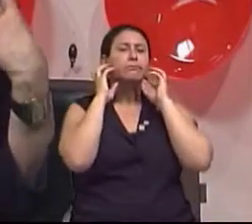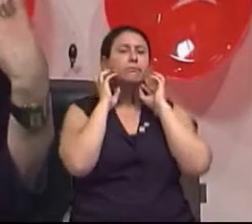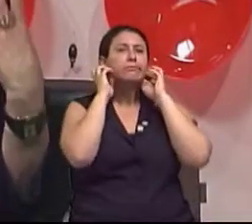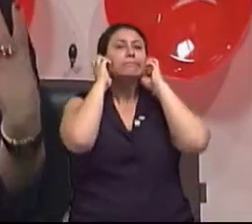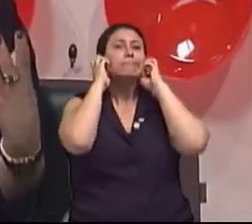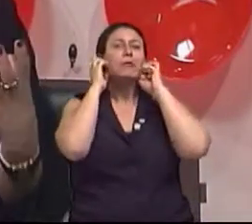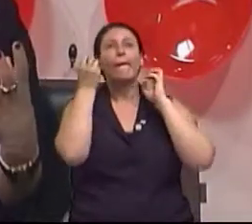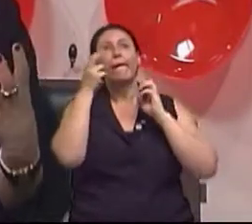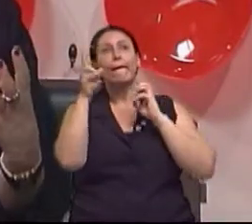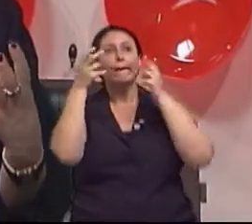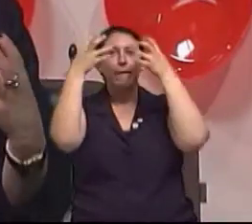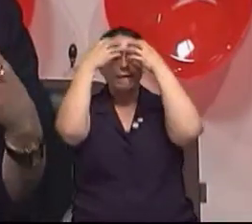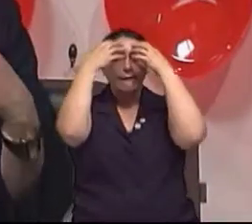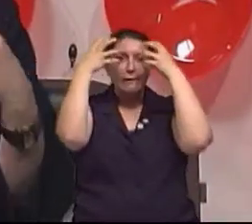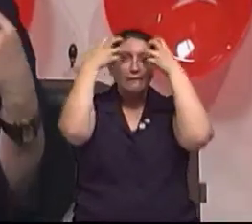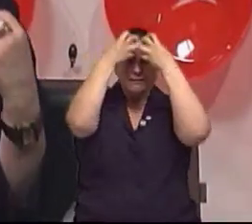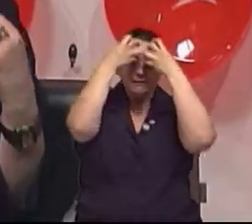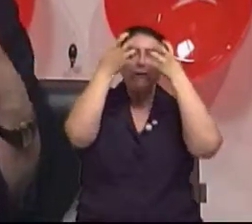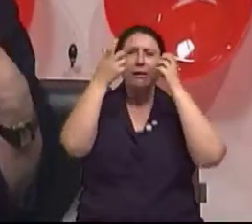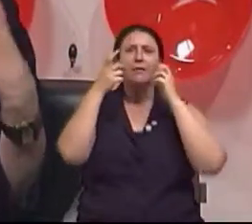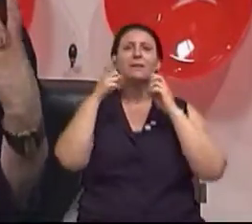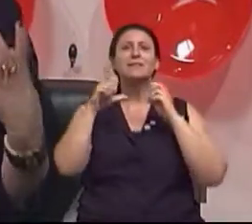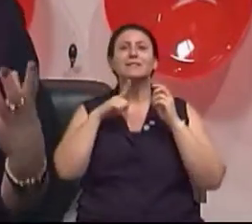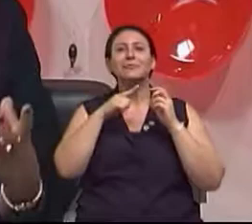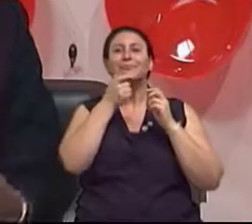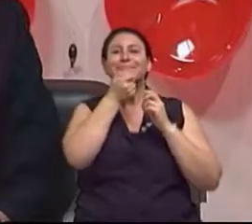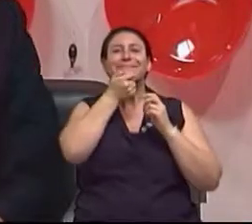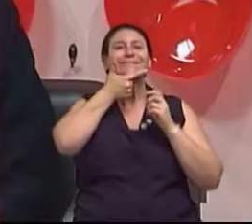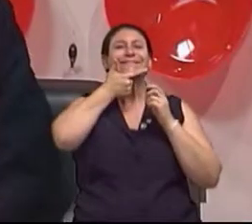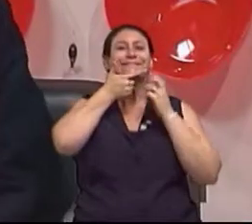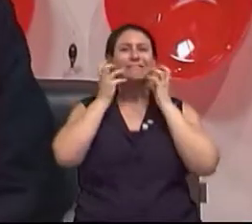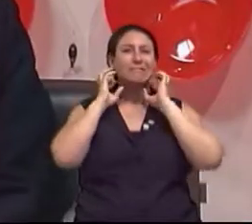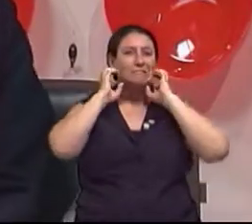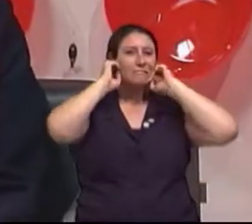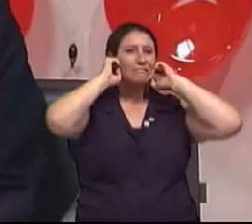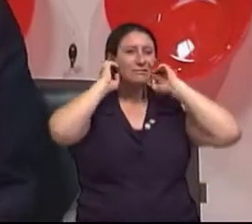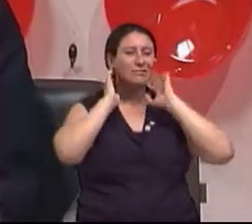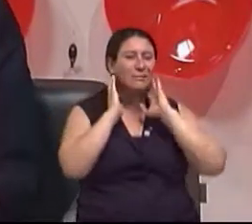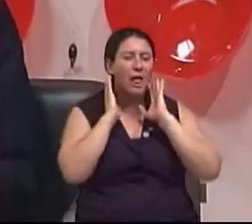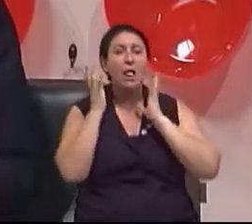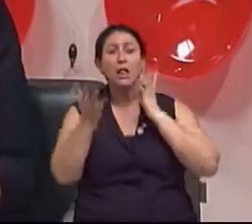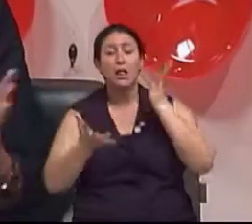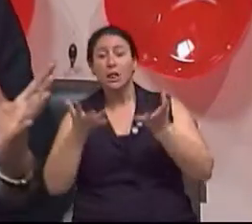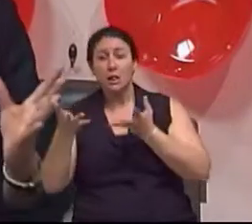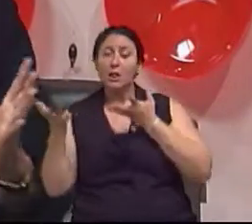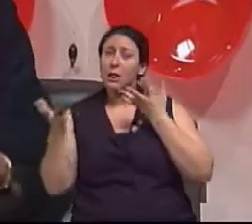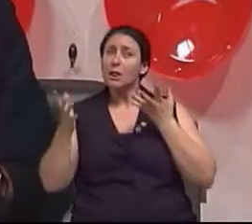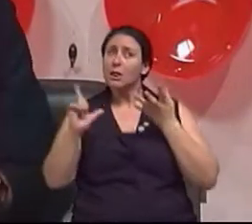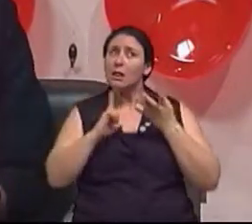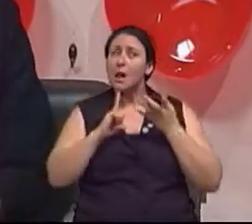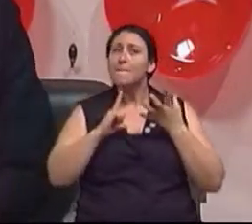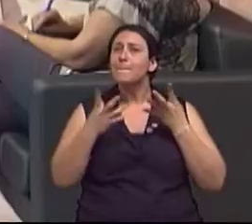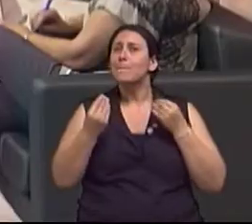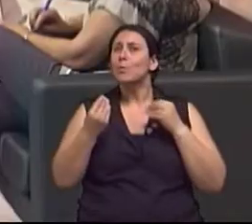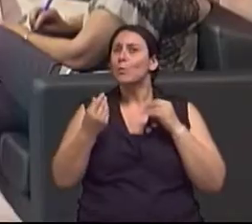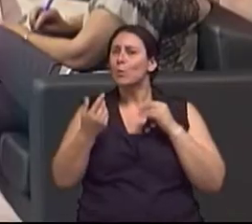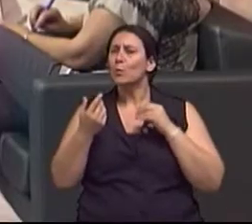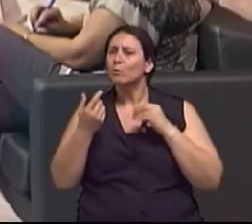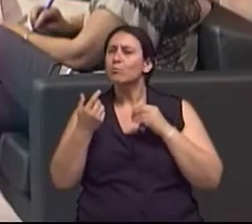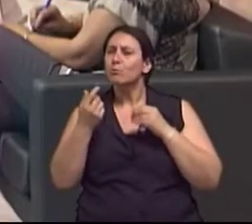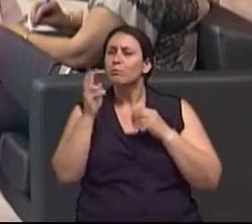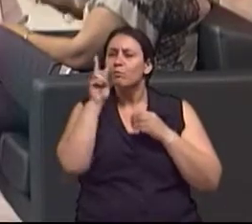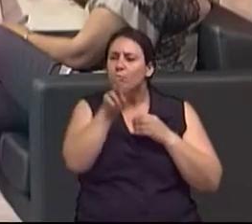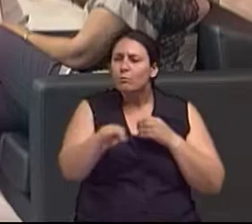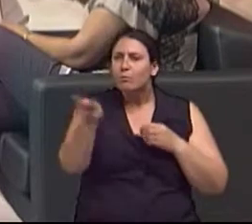expressão muito importante e terminam então marcando, não é? E a gente tenta atenuá-las.